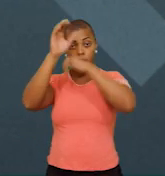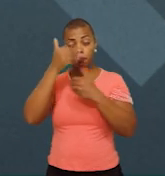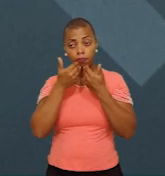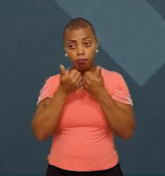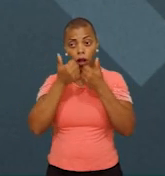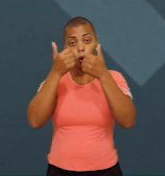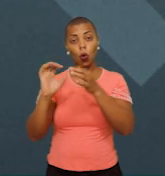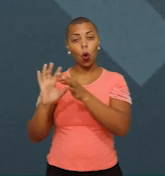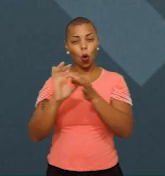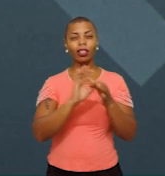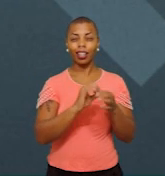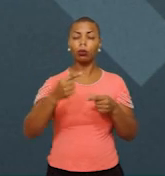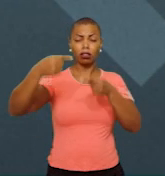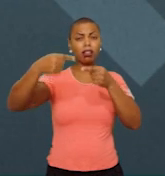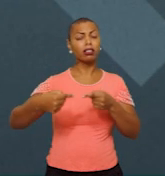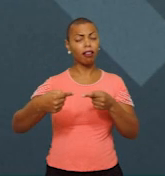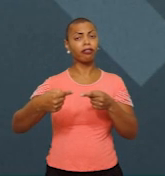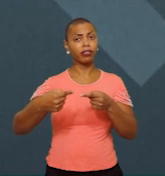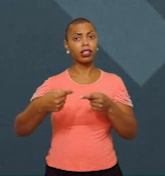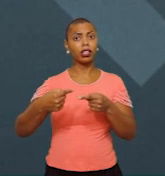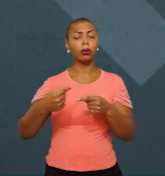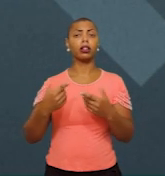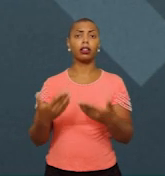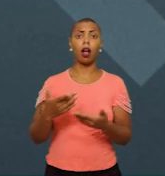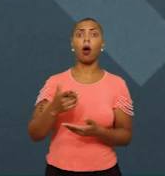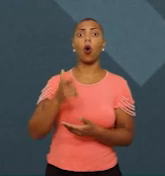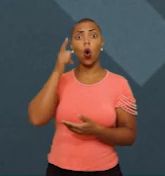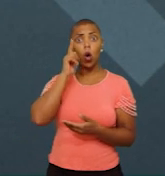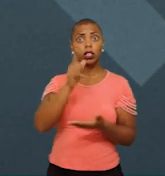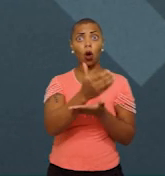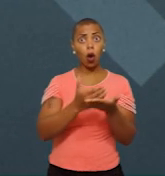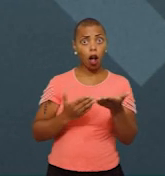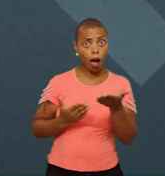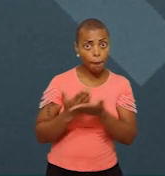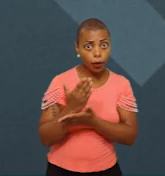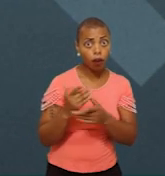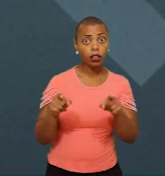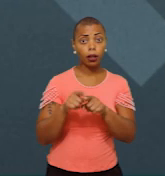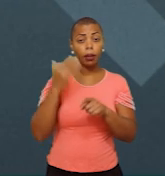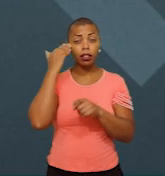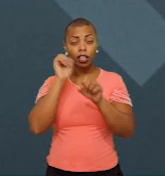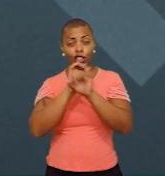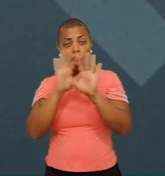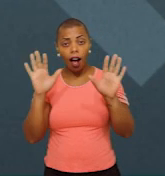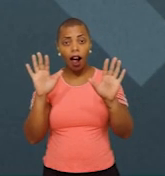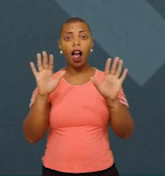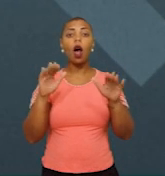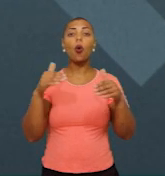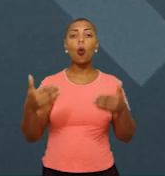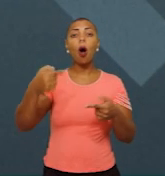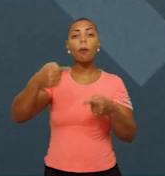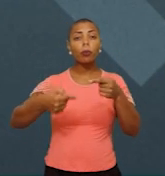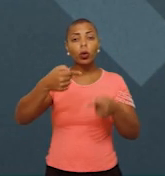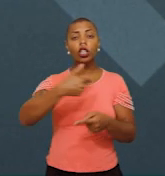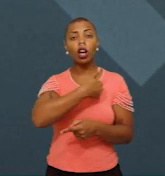num contexto tão desafiador, ter o currículo aprovado e ter nitidez de quais são as políticas